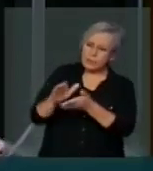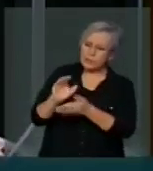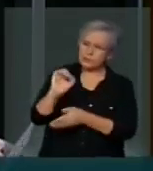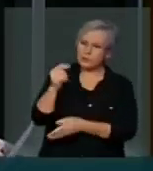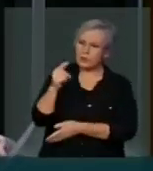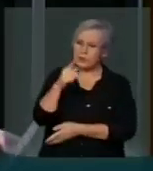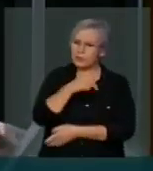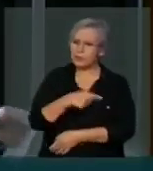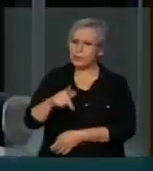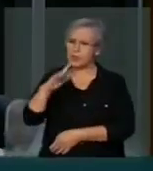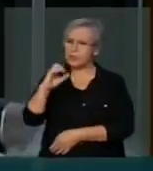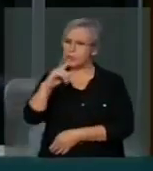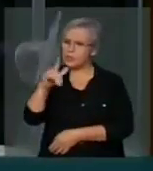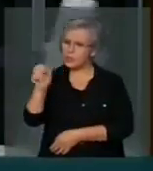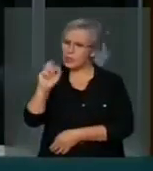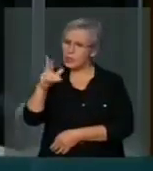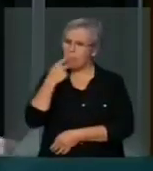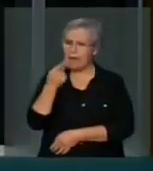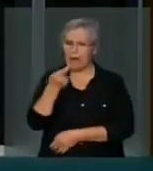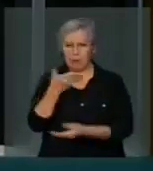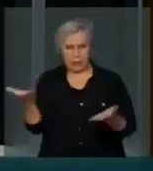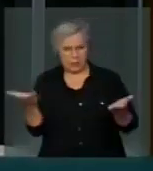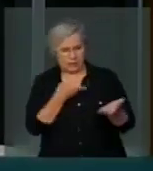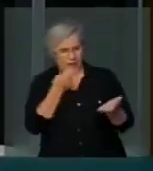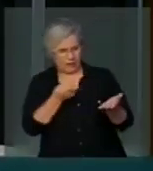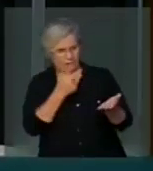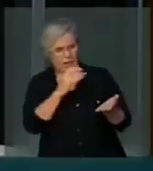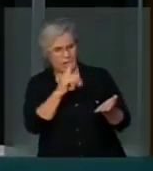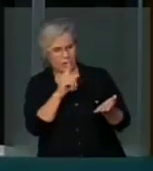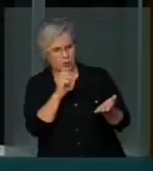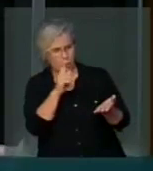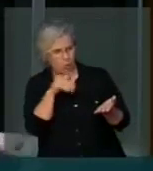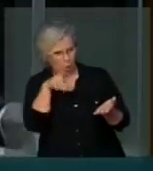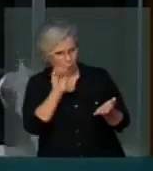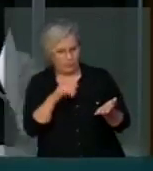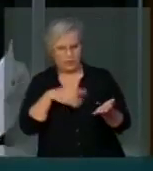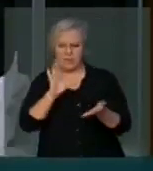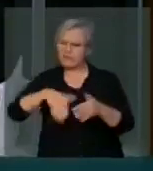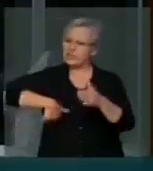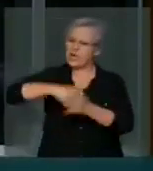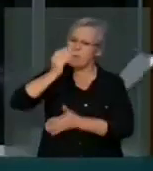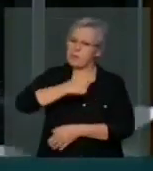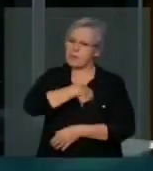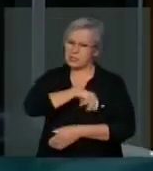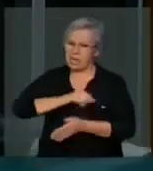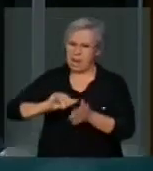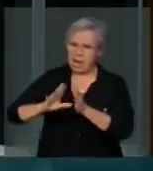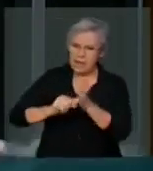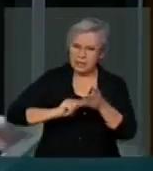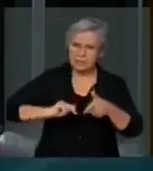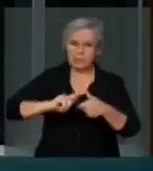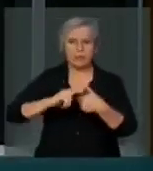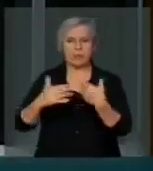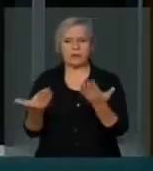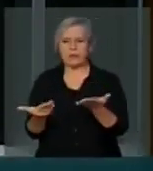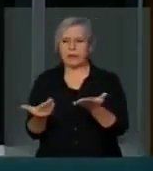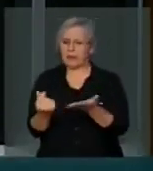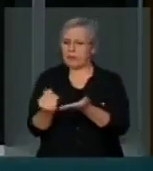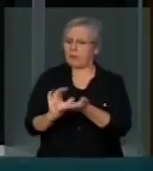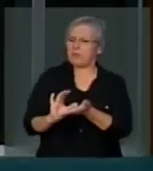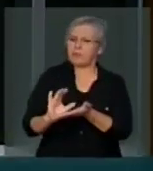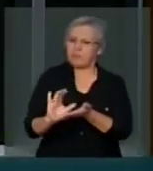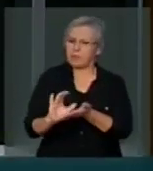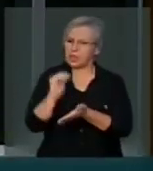aqui para tentar falar de golpe, depois de pedalada fiscal, depois de se completarem com recurso público,